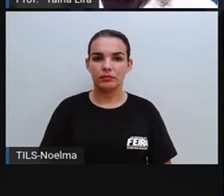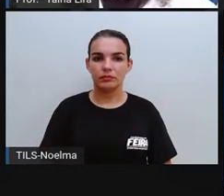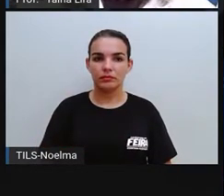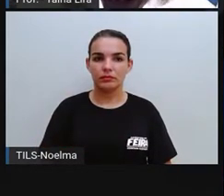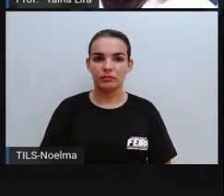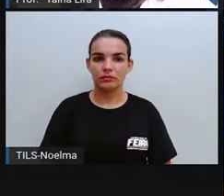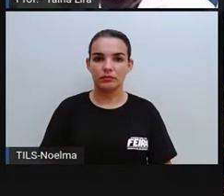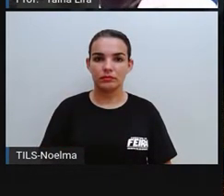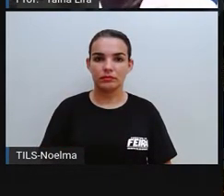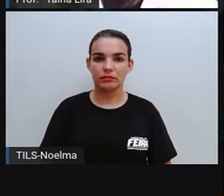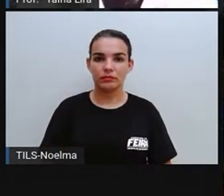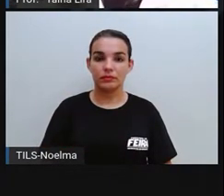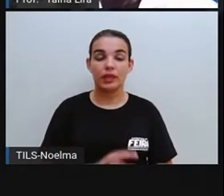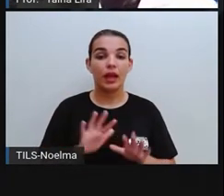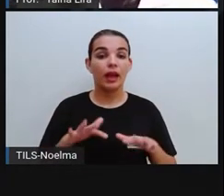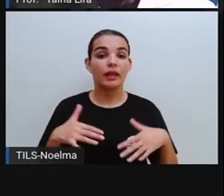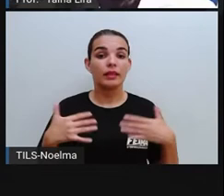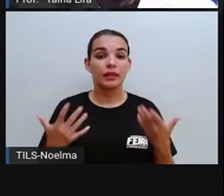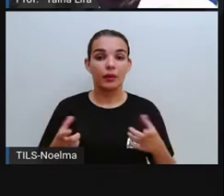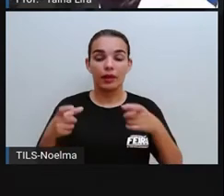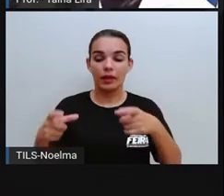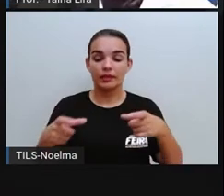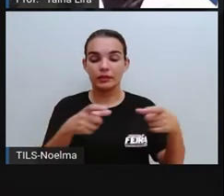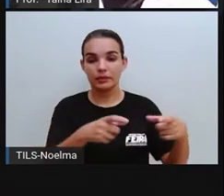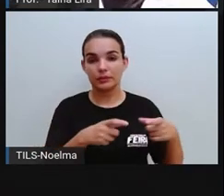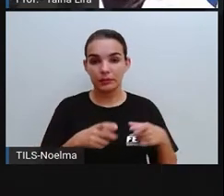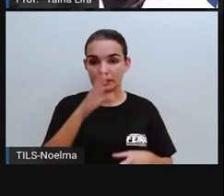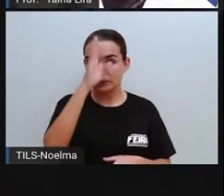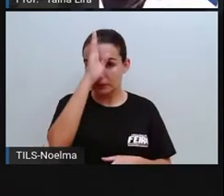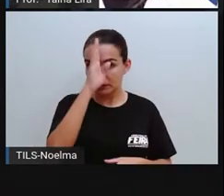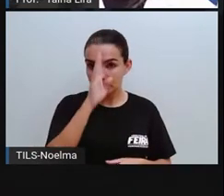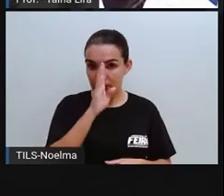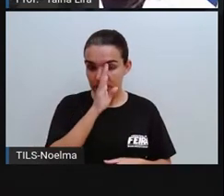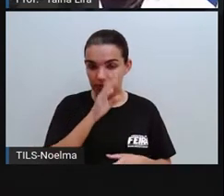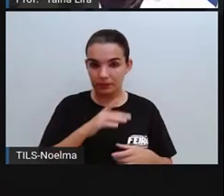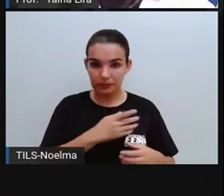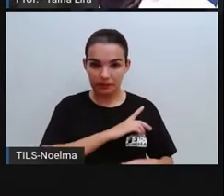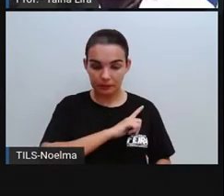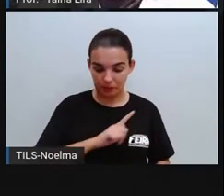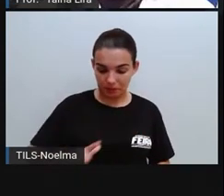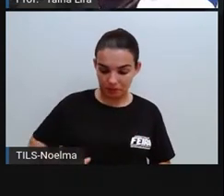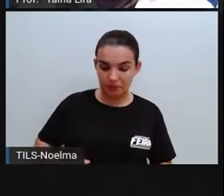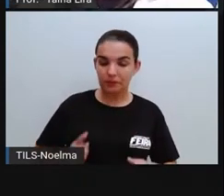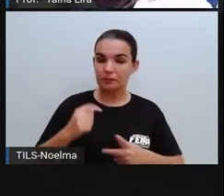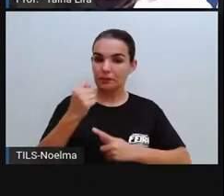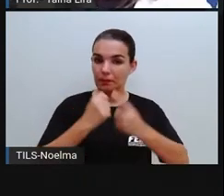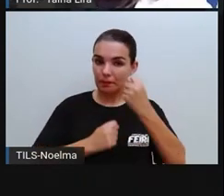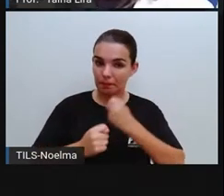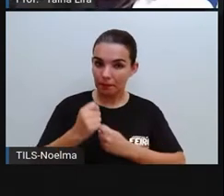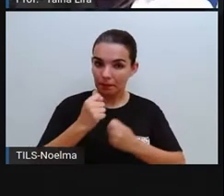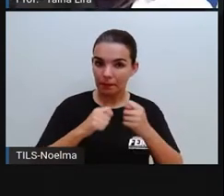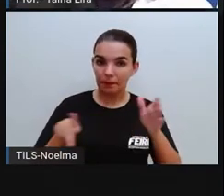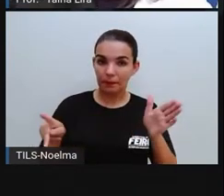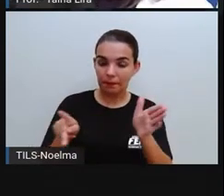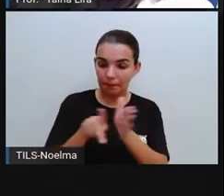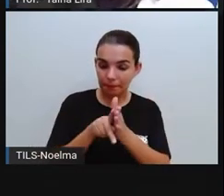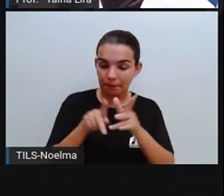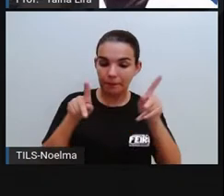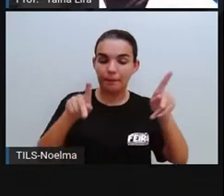Então, olha lá, os espaços públicos são administrados pelo governo e pertencem à